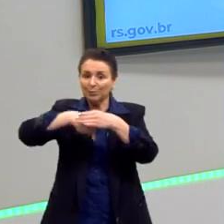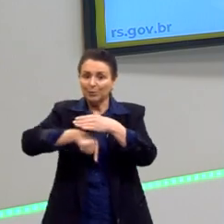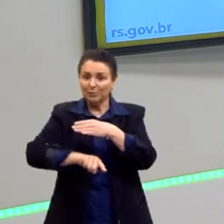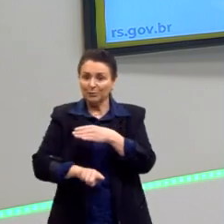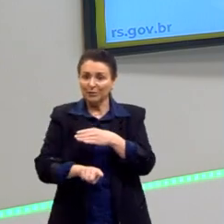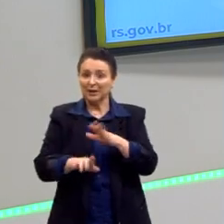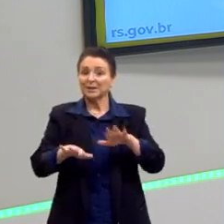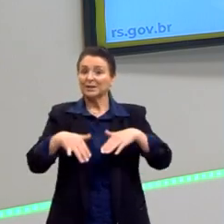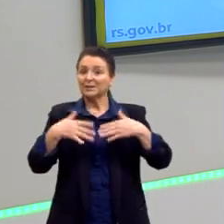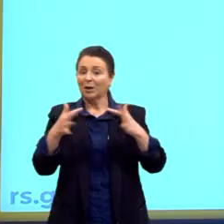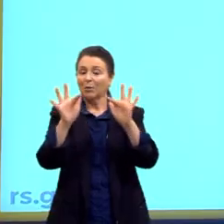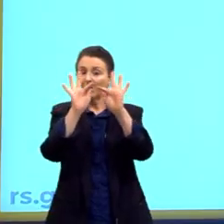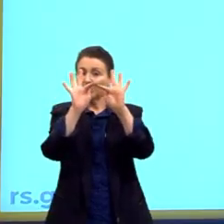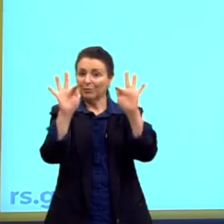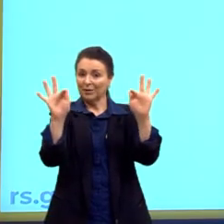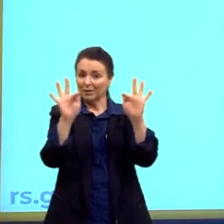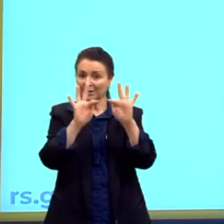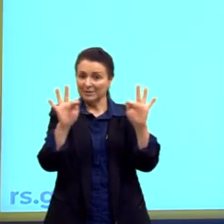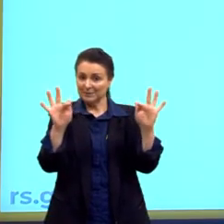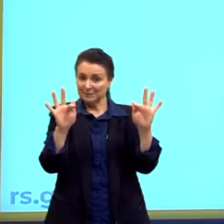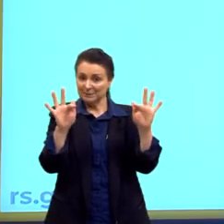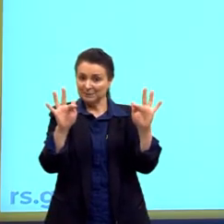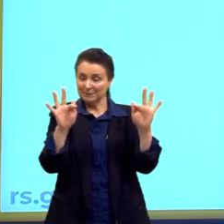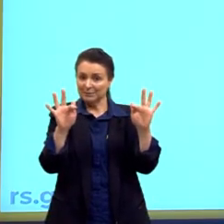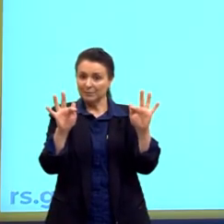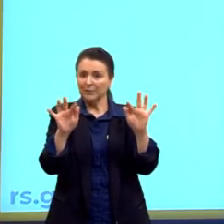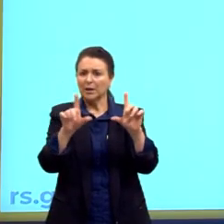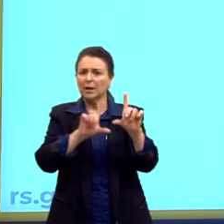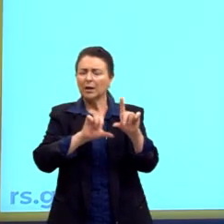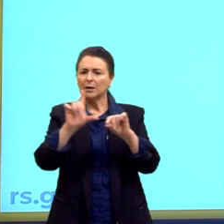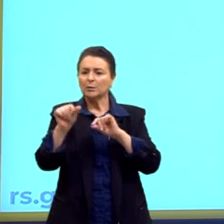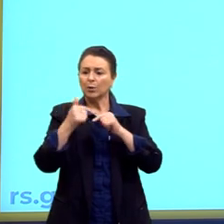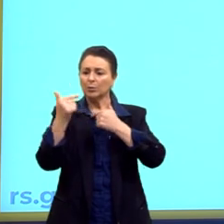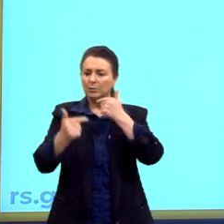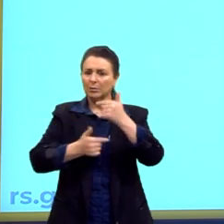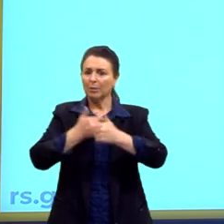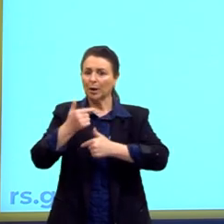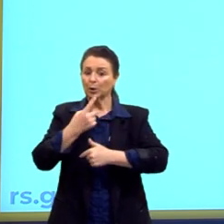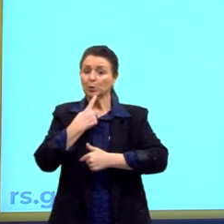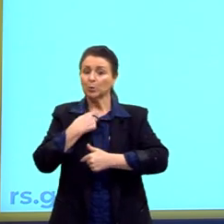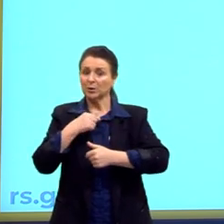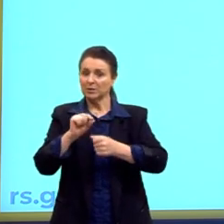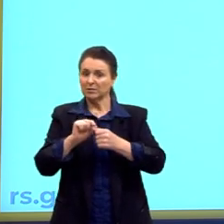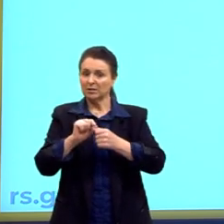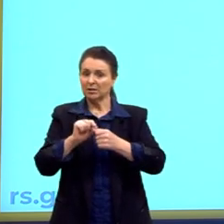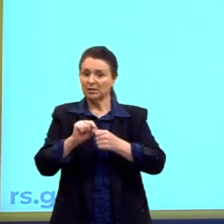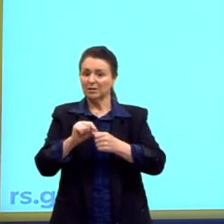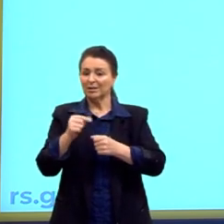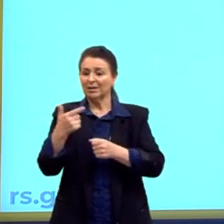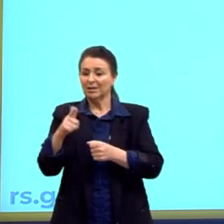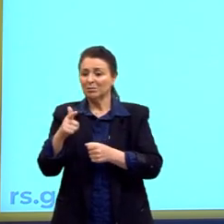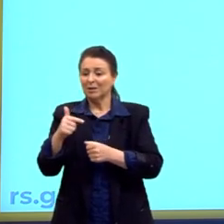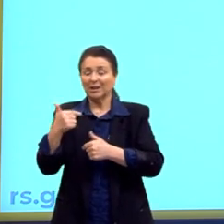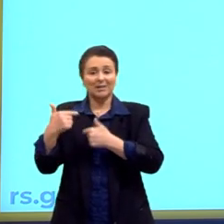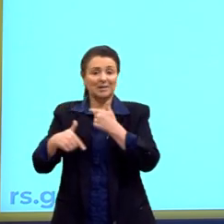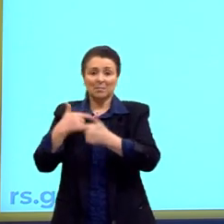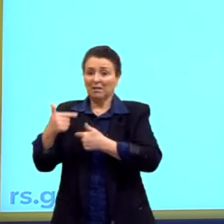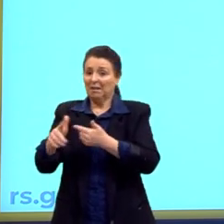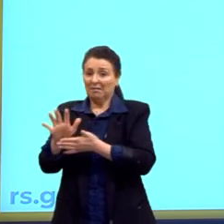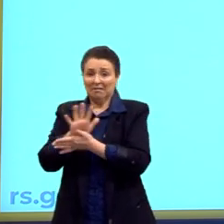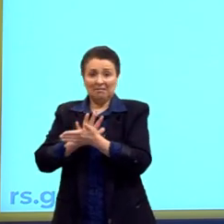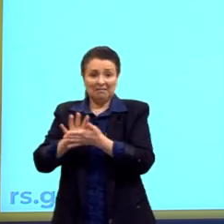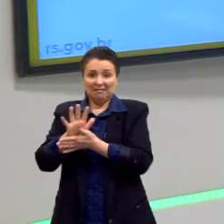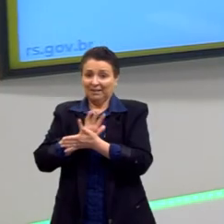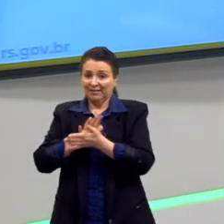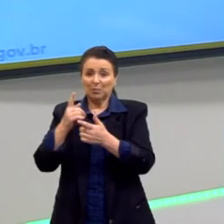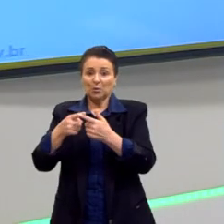eu fecho com uma frase do Confúcio, escolhe um trabalho de que gostes e não terás que trabalhar nenhum dia da